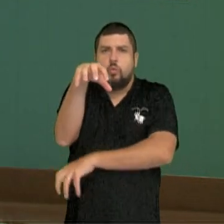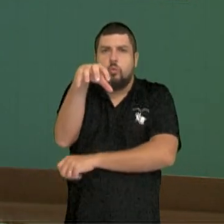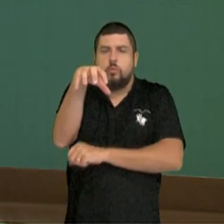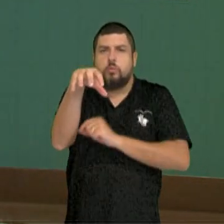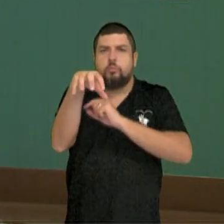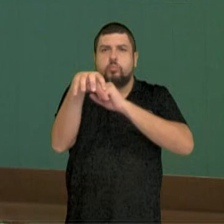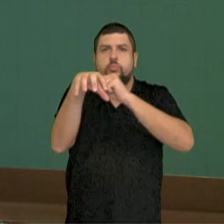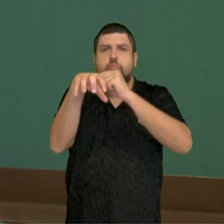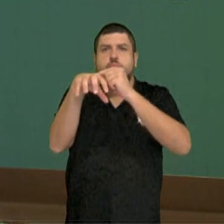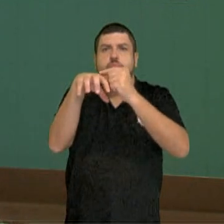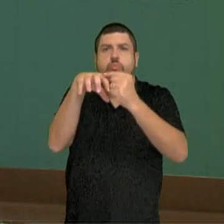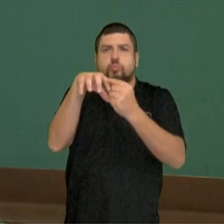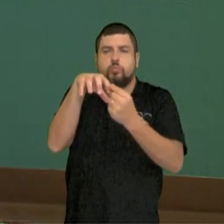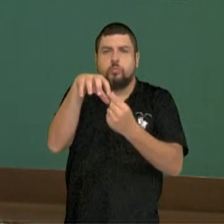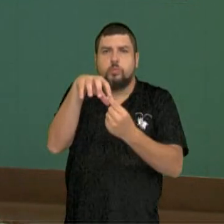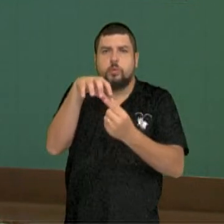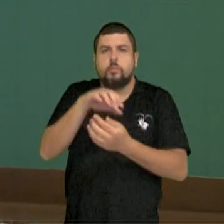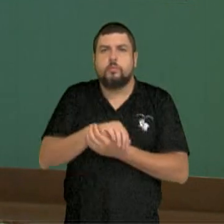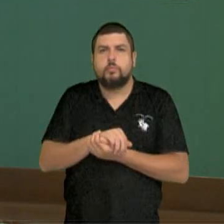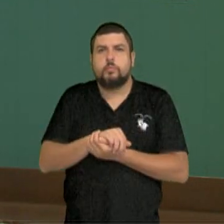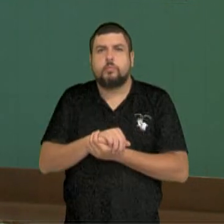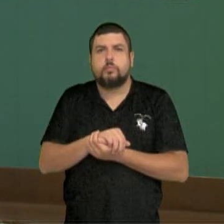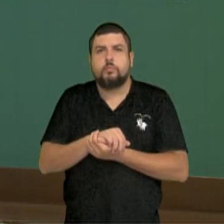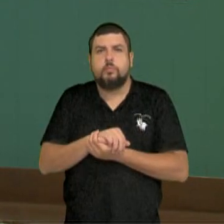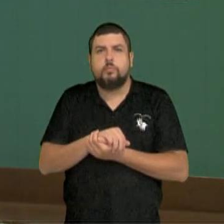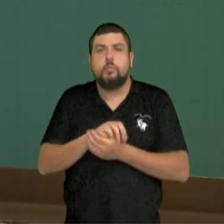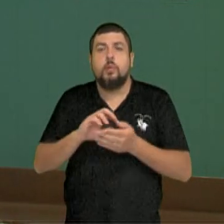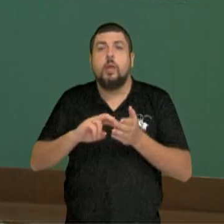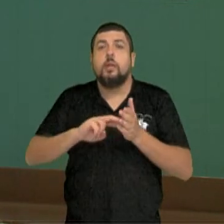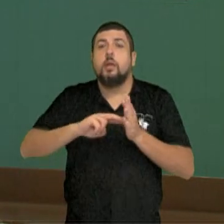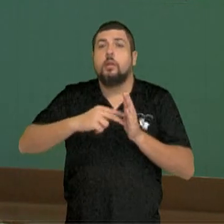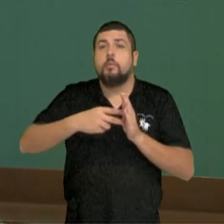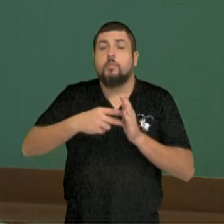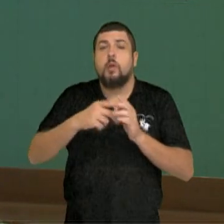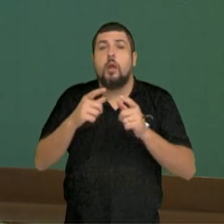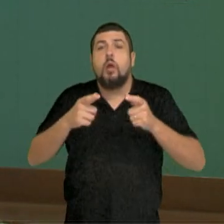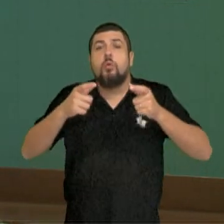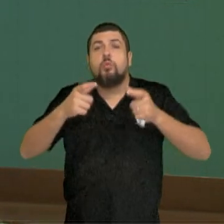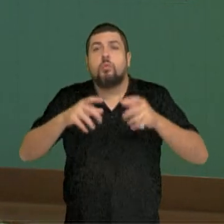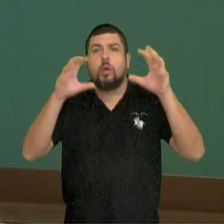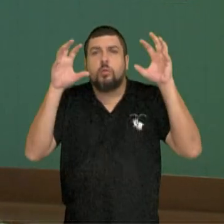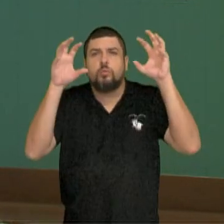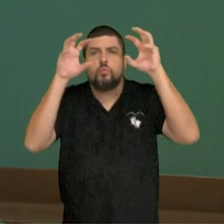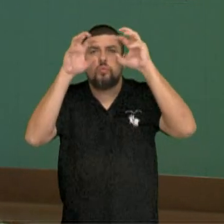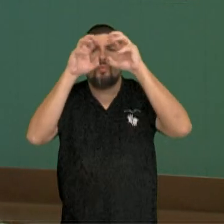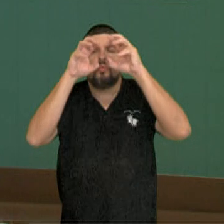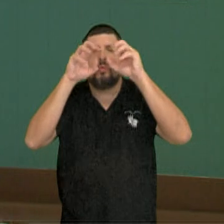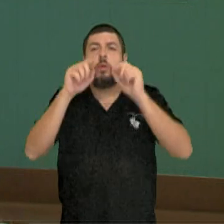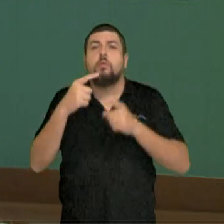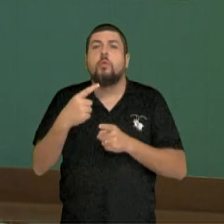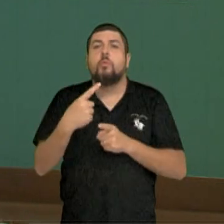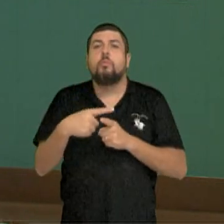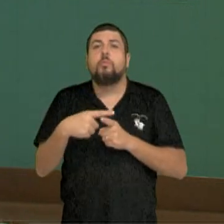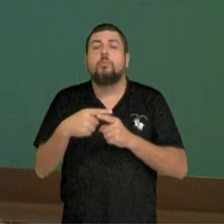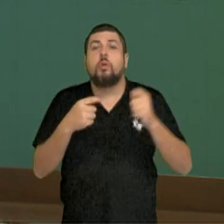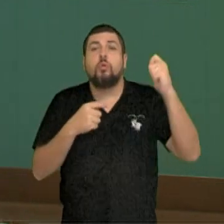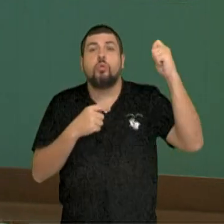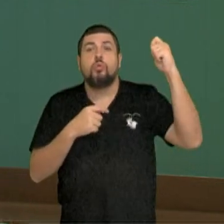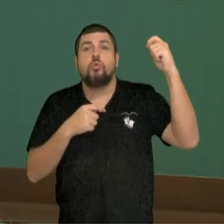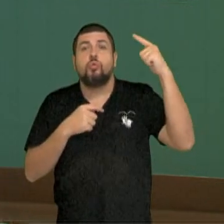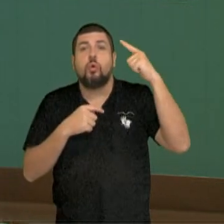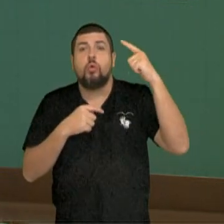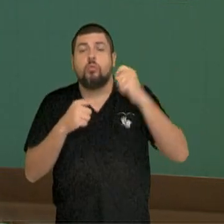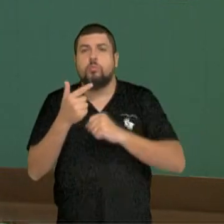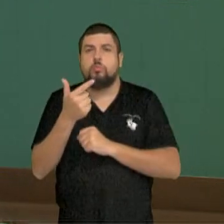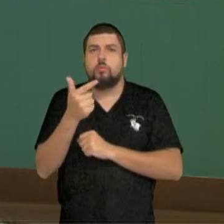a água. Sombreado não tem a incidência da luminosidade direta do sol para fazer a evaporação da água. Então, essas